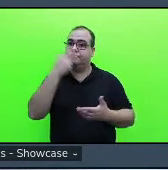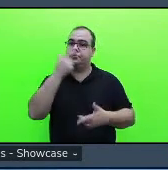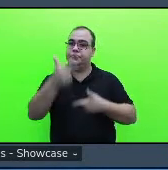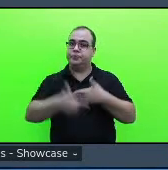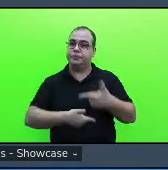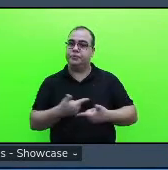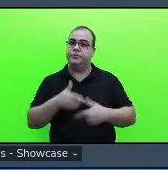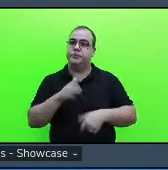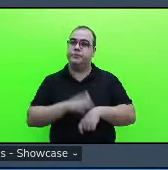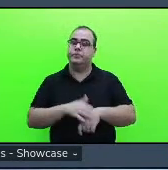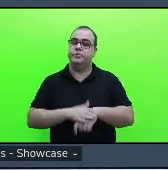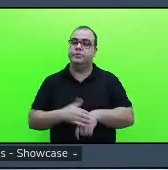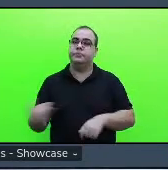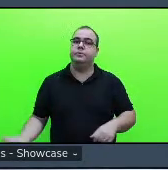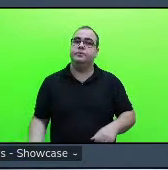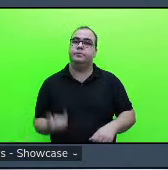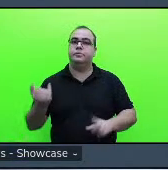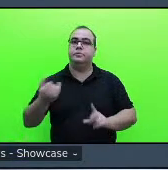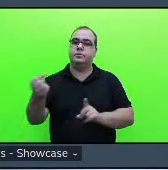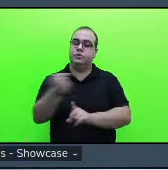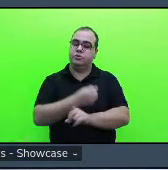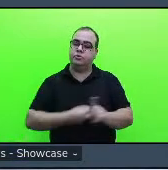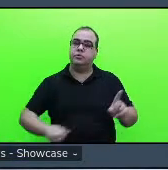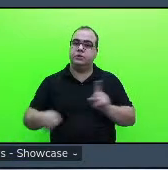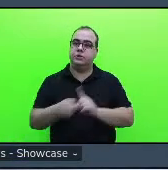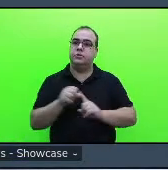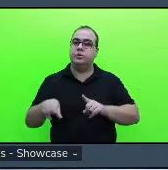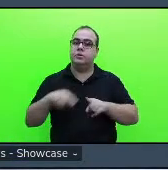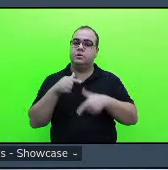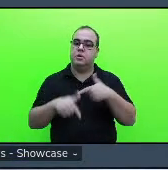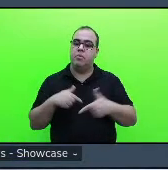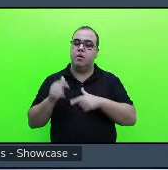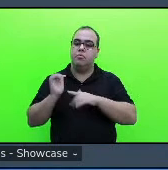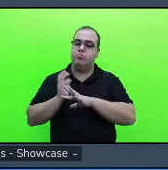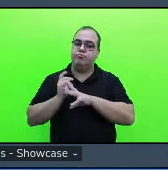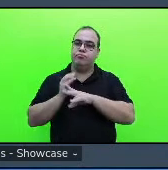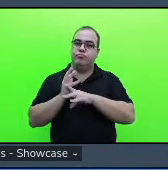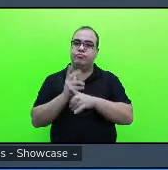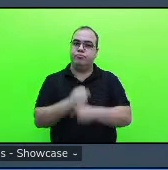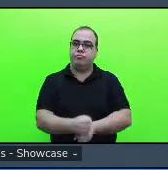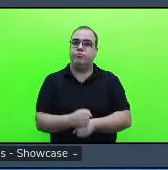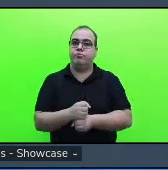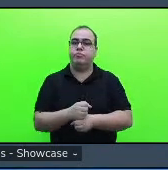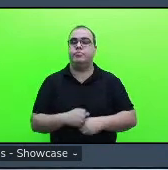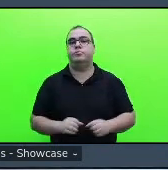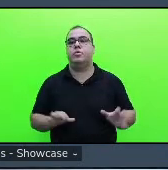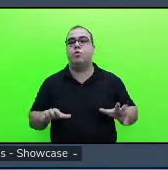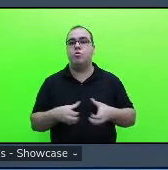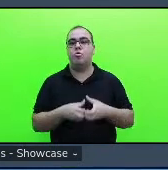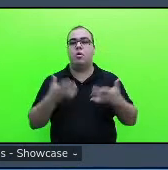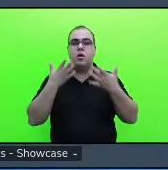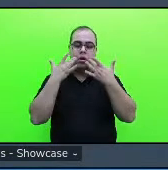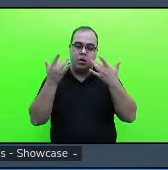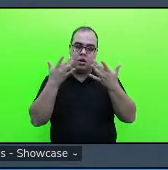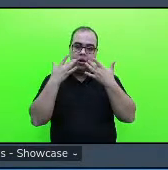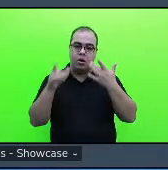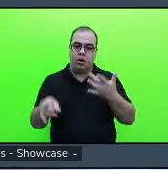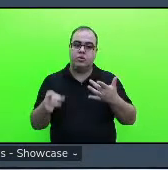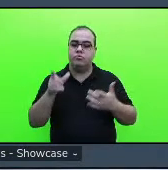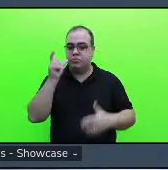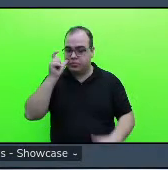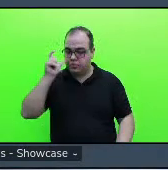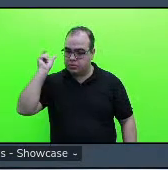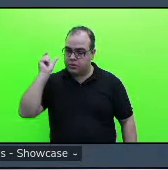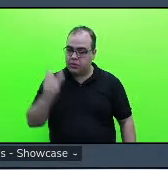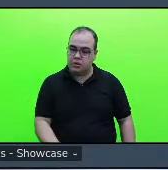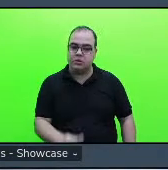né também social desse trabalho de levantamento dos grupos de teatro seu tema é muito interessante e a minha pergunta eu queria